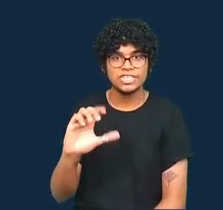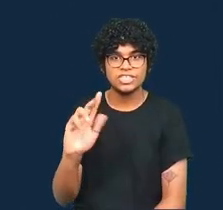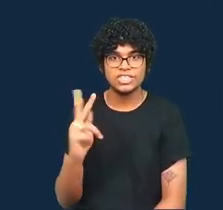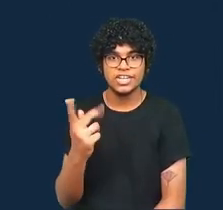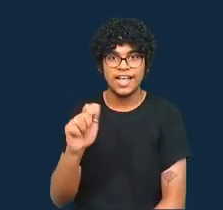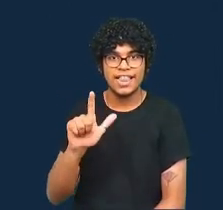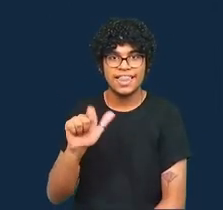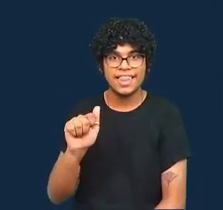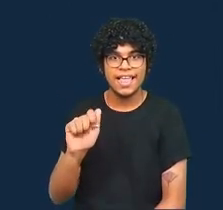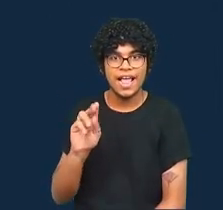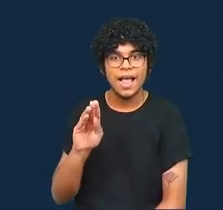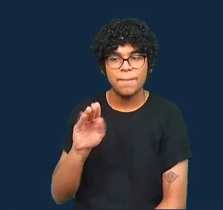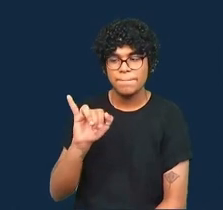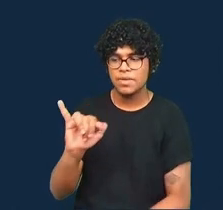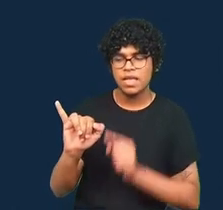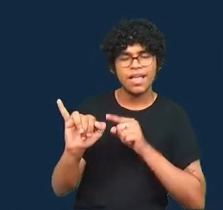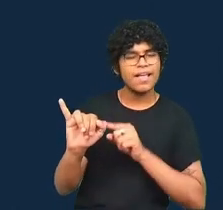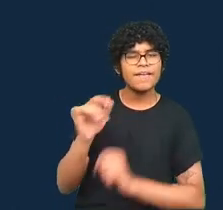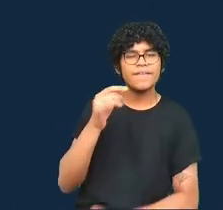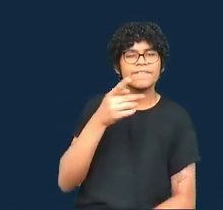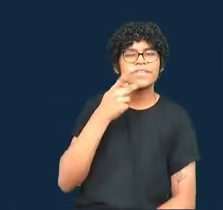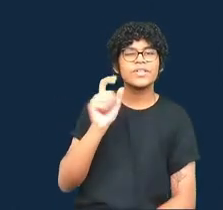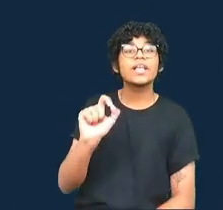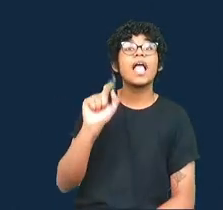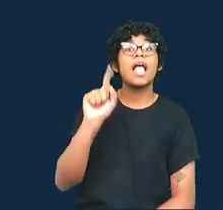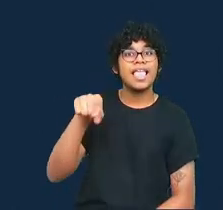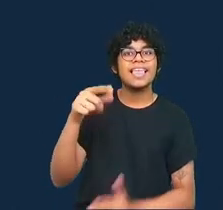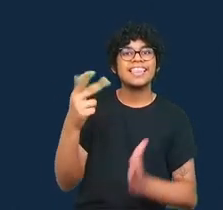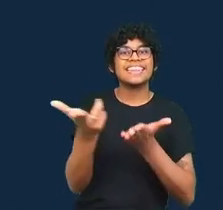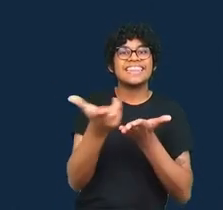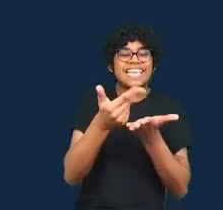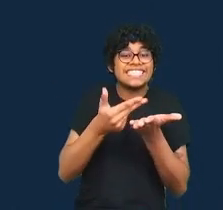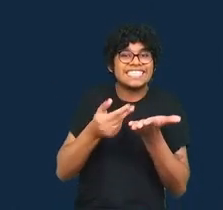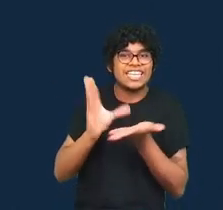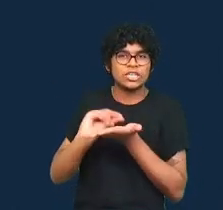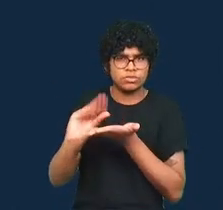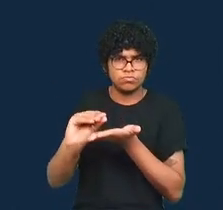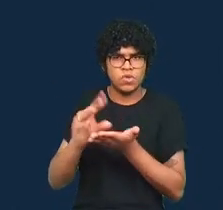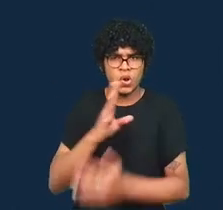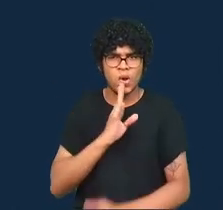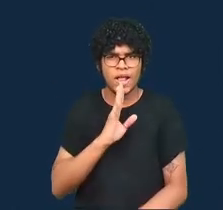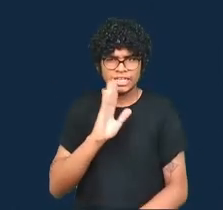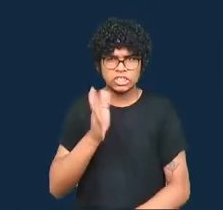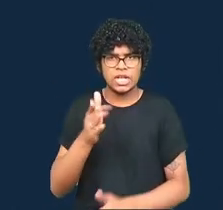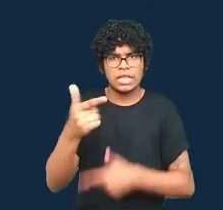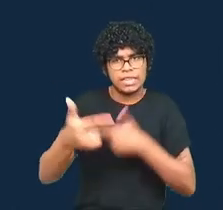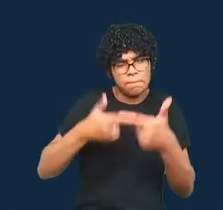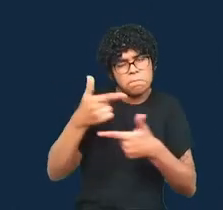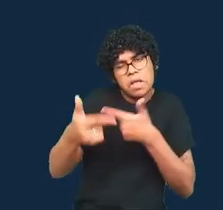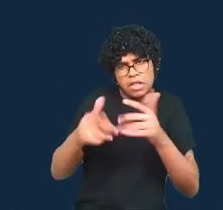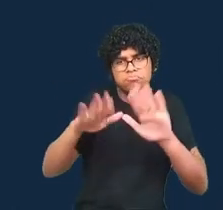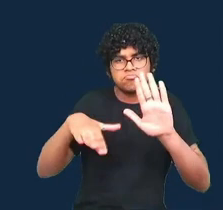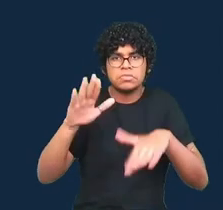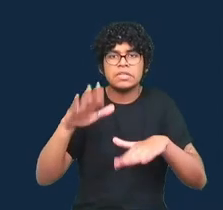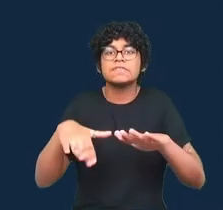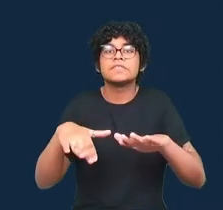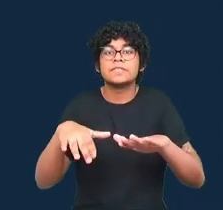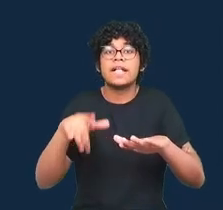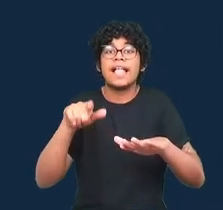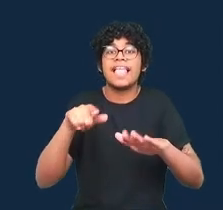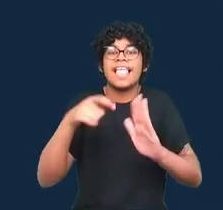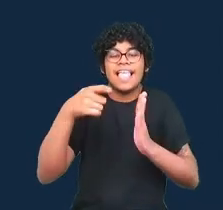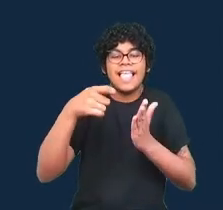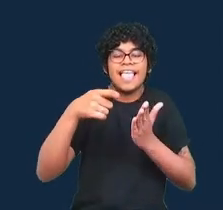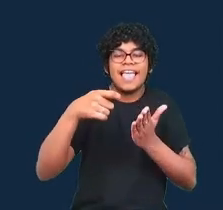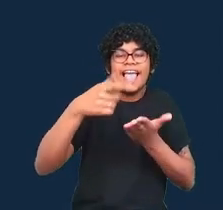desenhar dados talvez você já conheça o trabalho de Mona Chalabi ela argumenta que rascunhar com